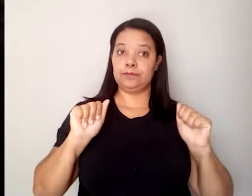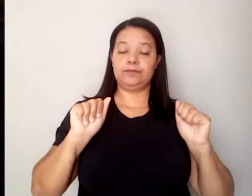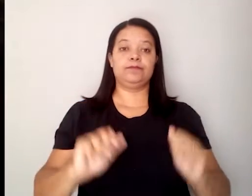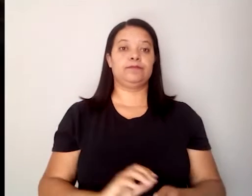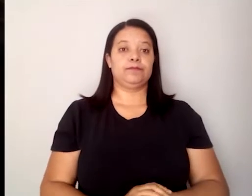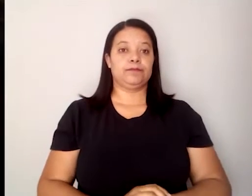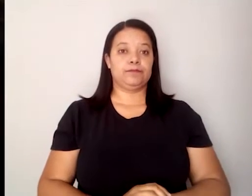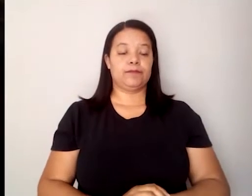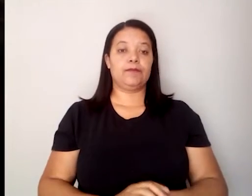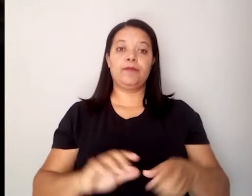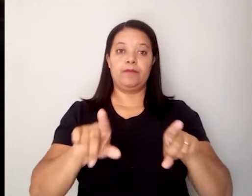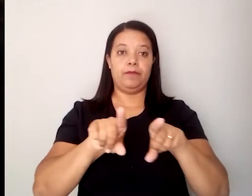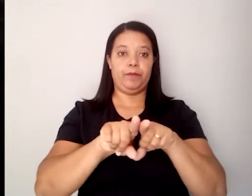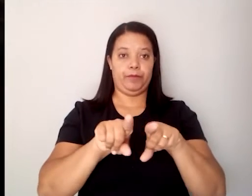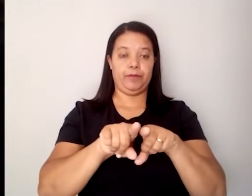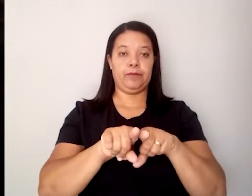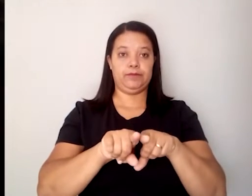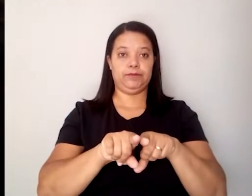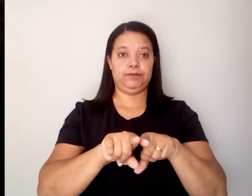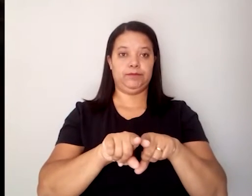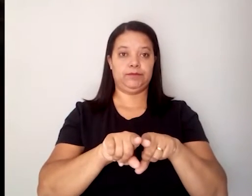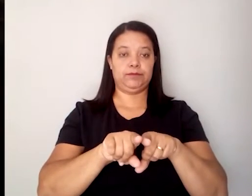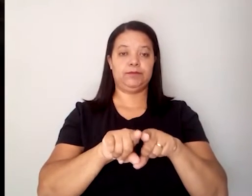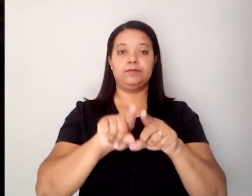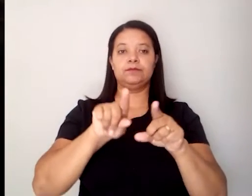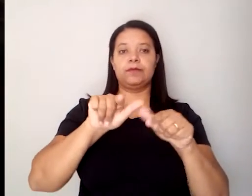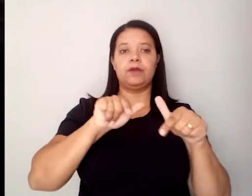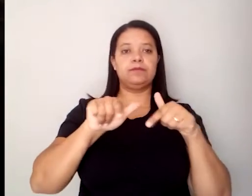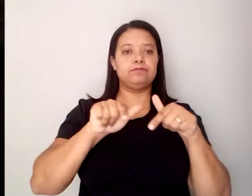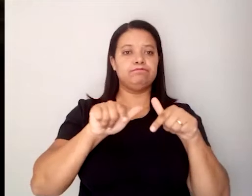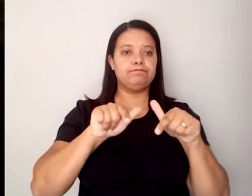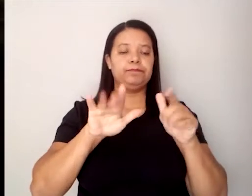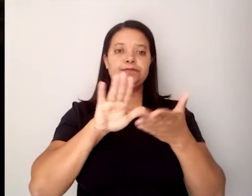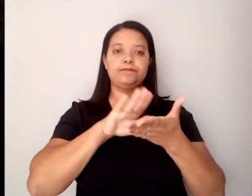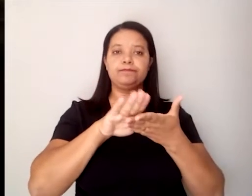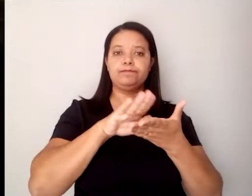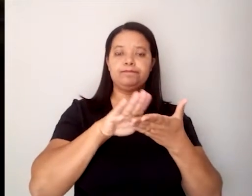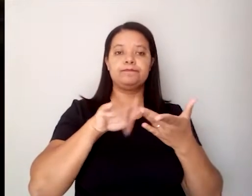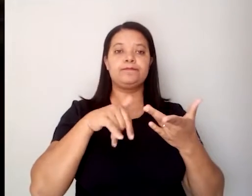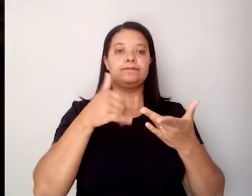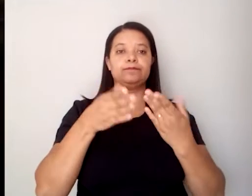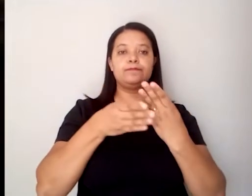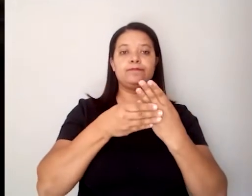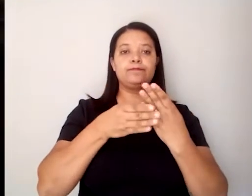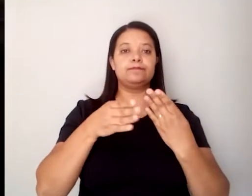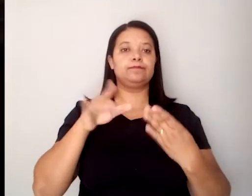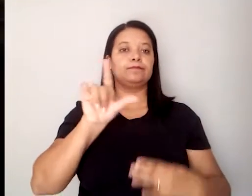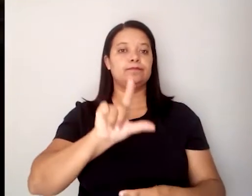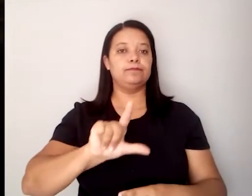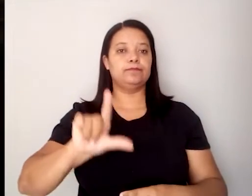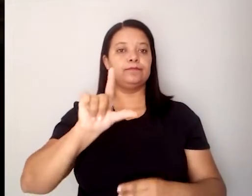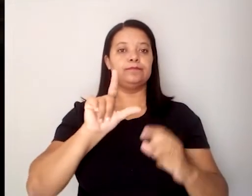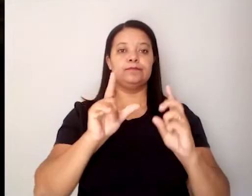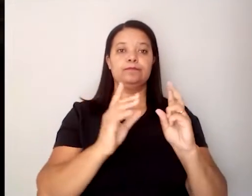atuo como editora de literatura indígena,